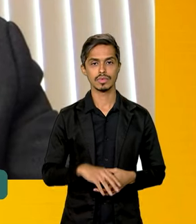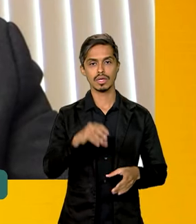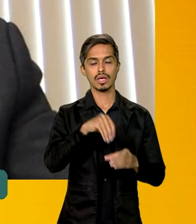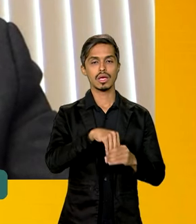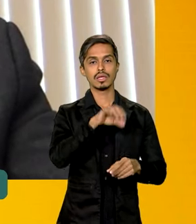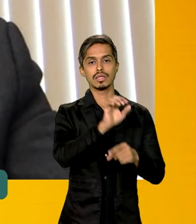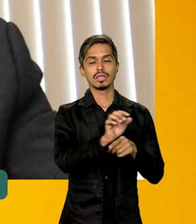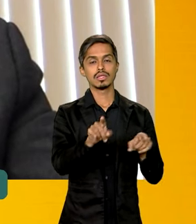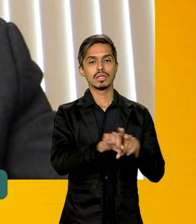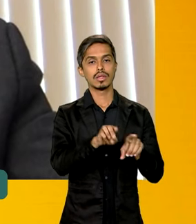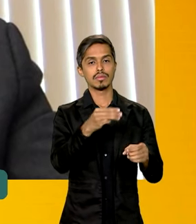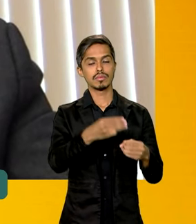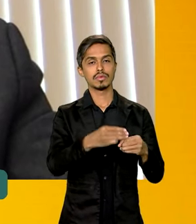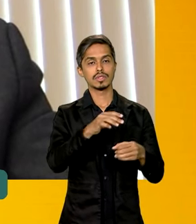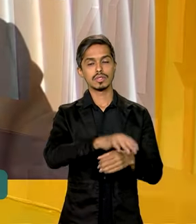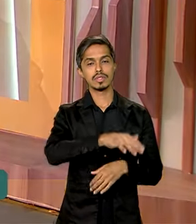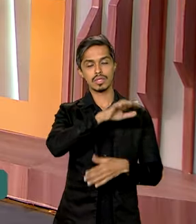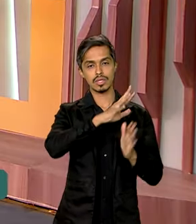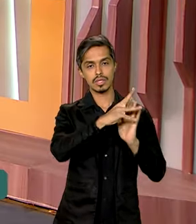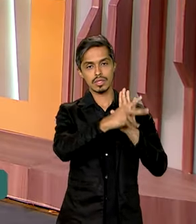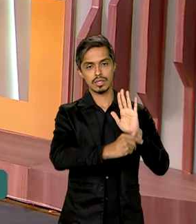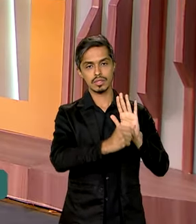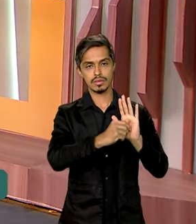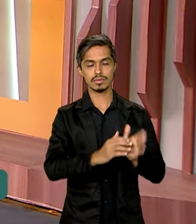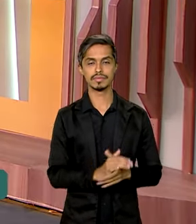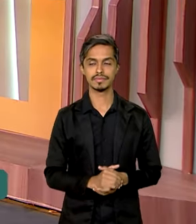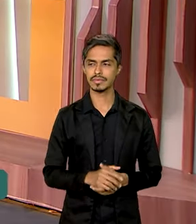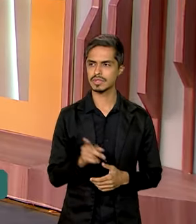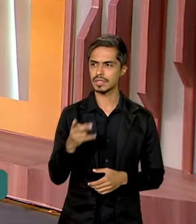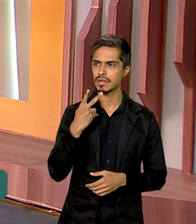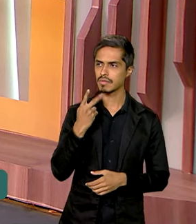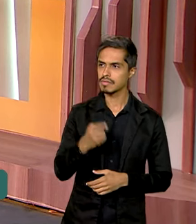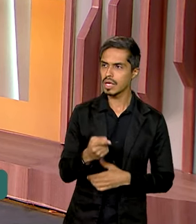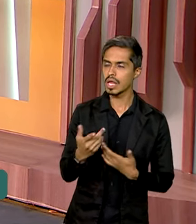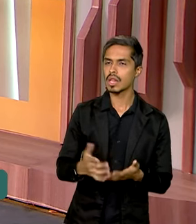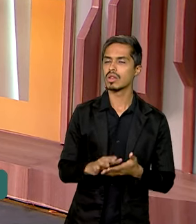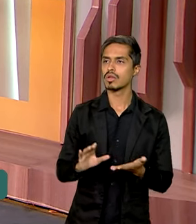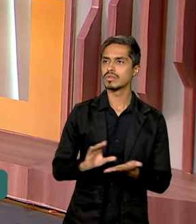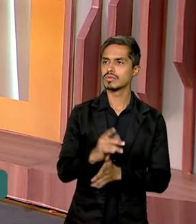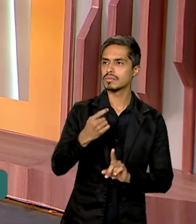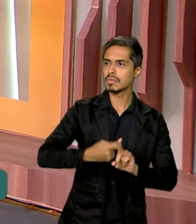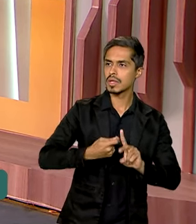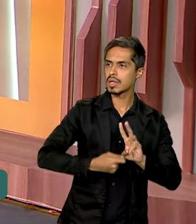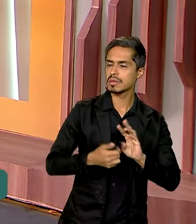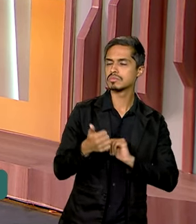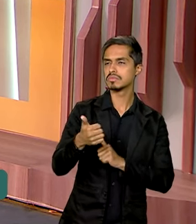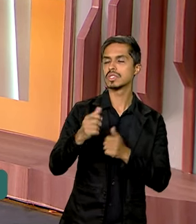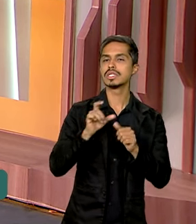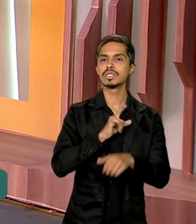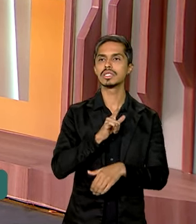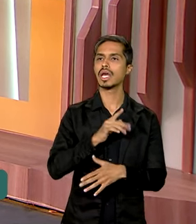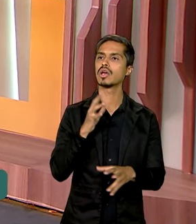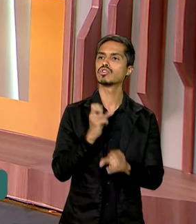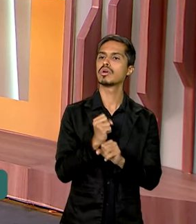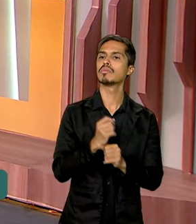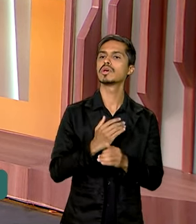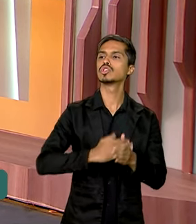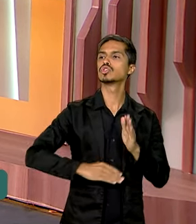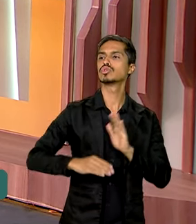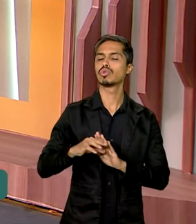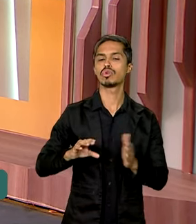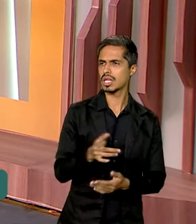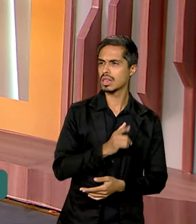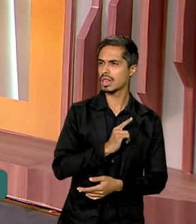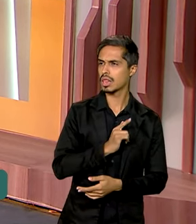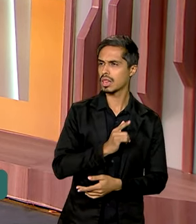e municípios da região amazônica. Pois é, o senhor falou aí dos investimentos mensais. Já existe uma estimativa do total investido e